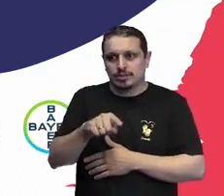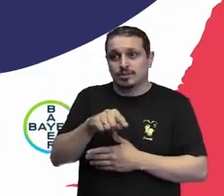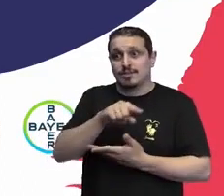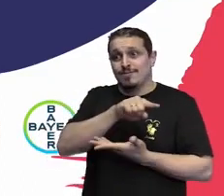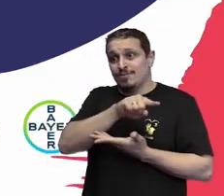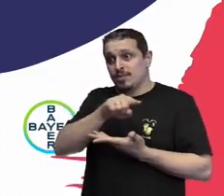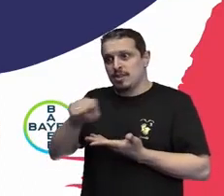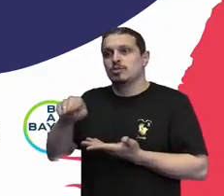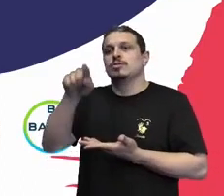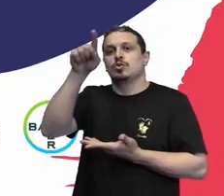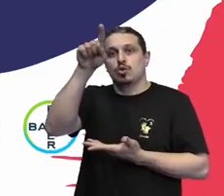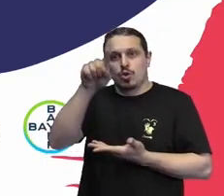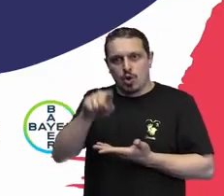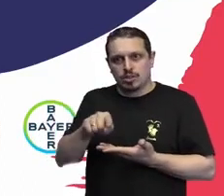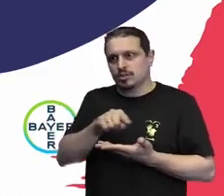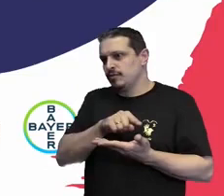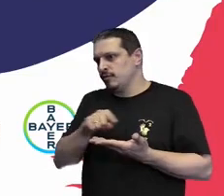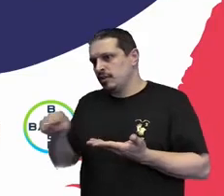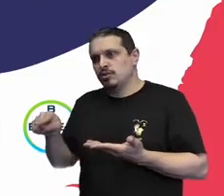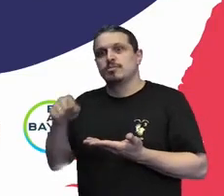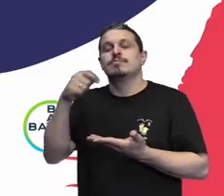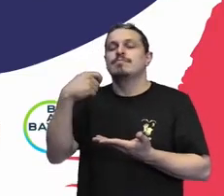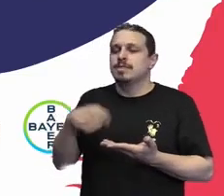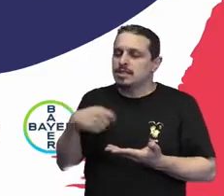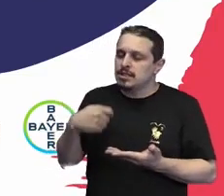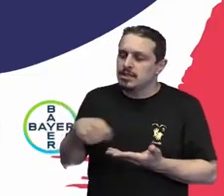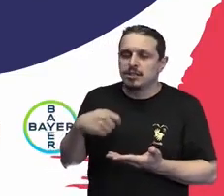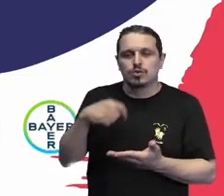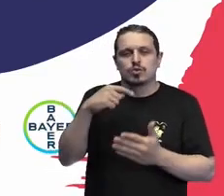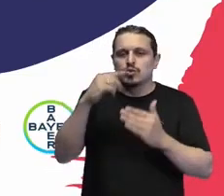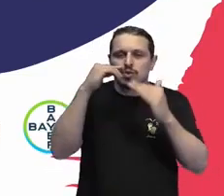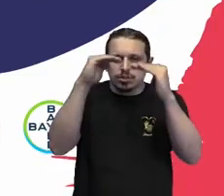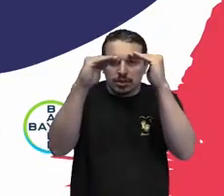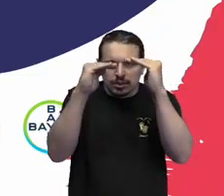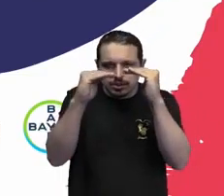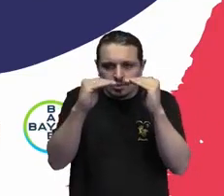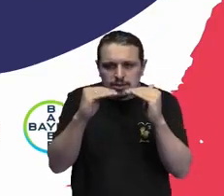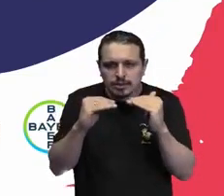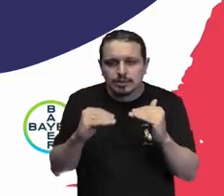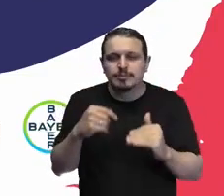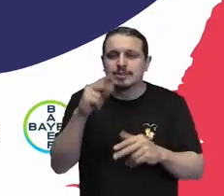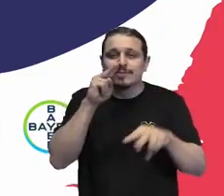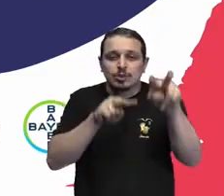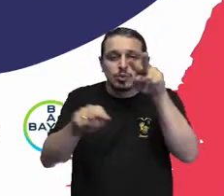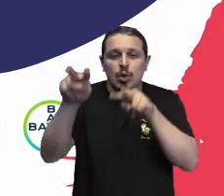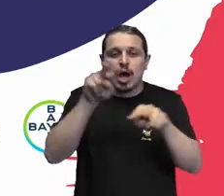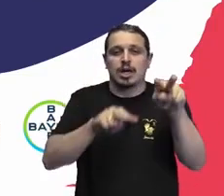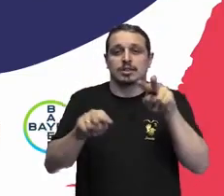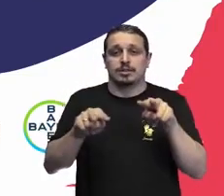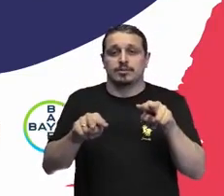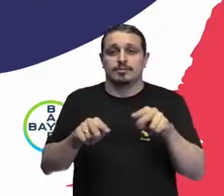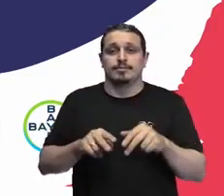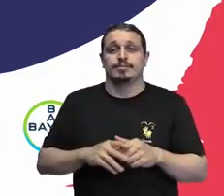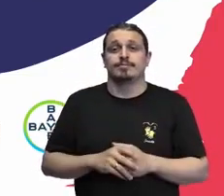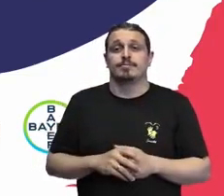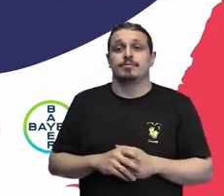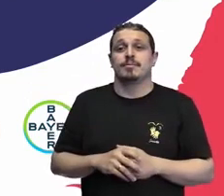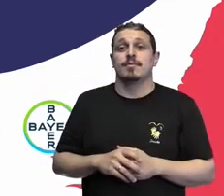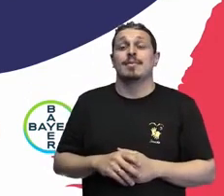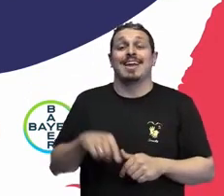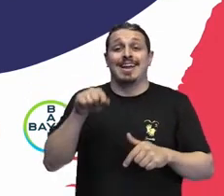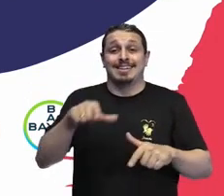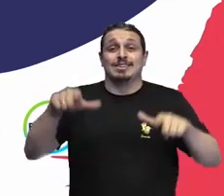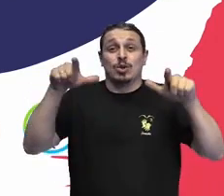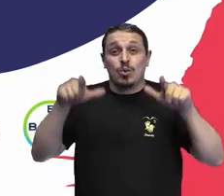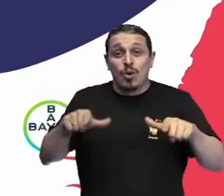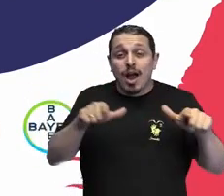as pessoas precisam ascender dentro da organização e ocuparem os espaços de decisão, né? Dentro